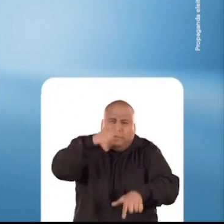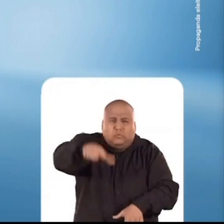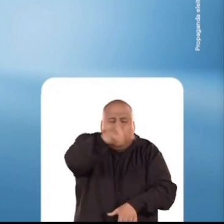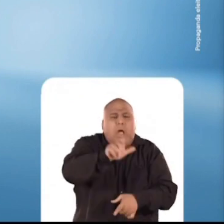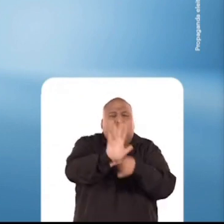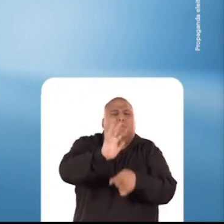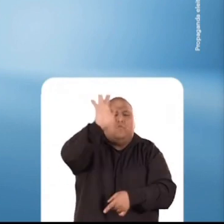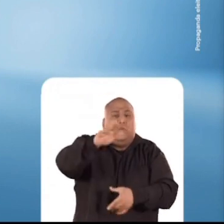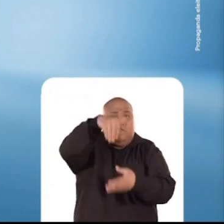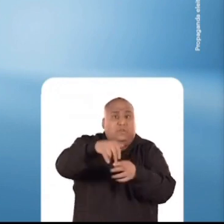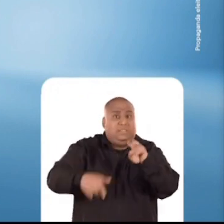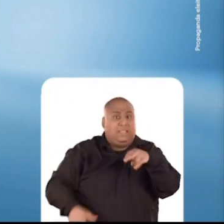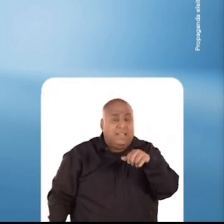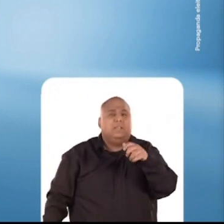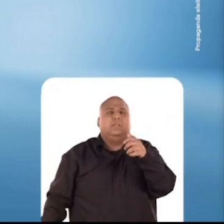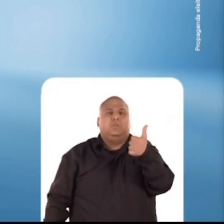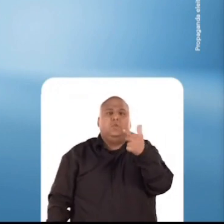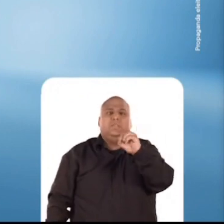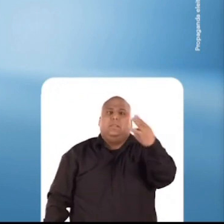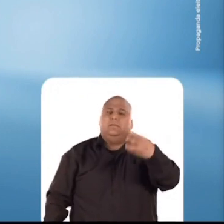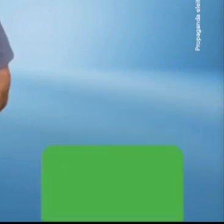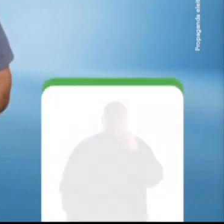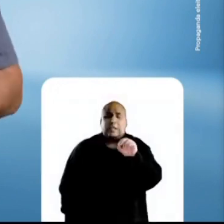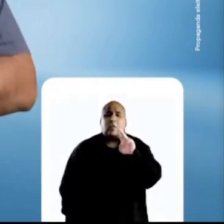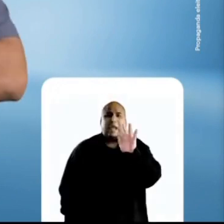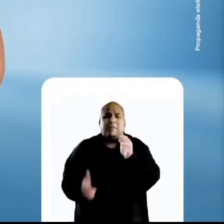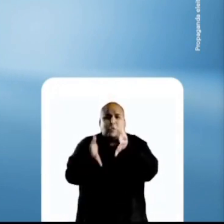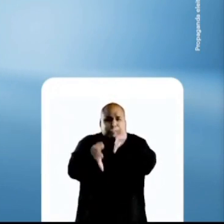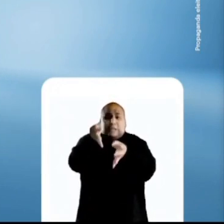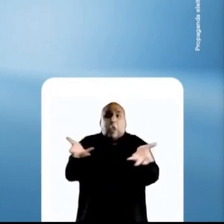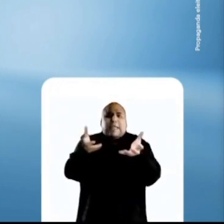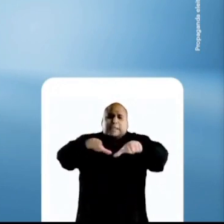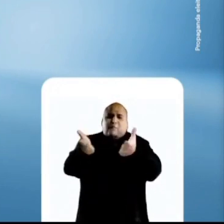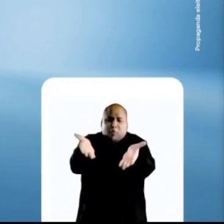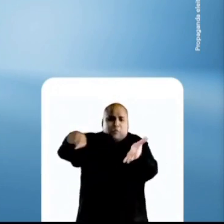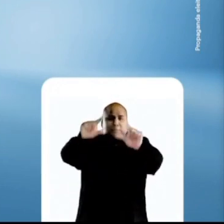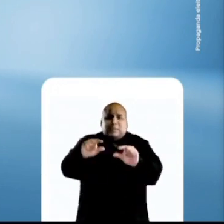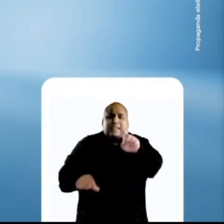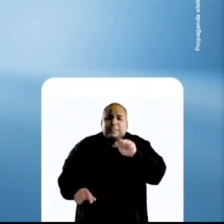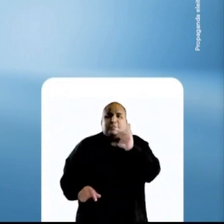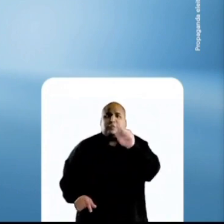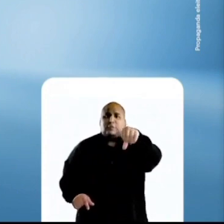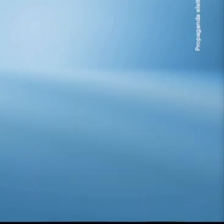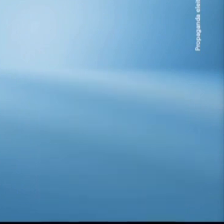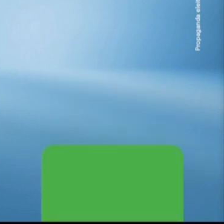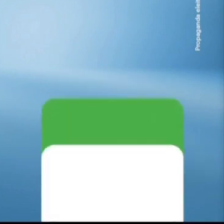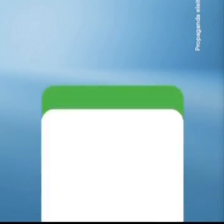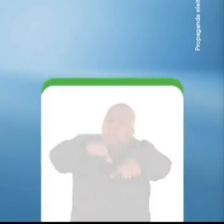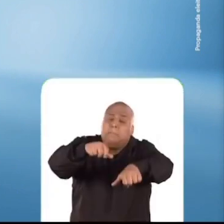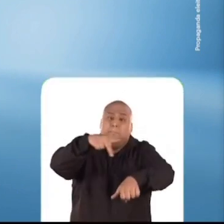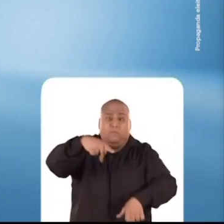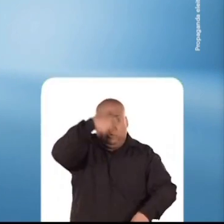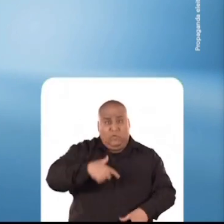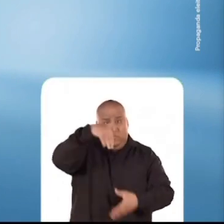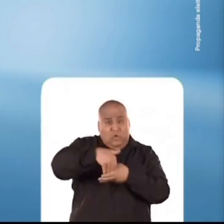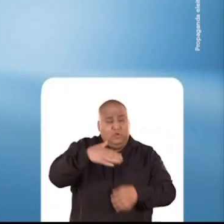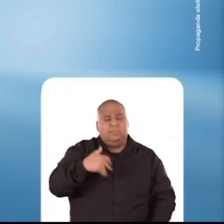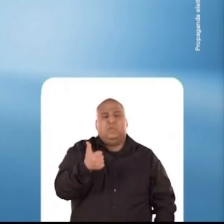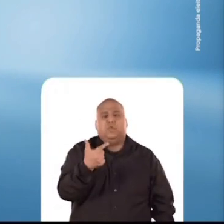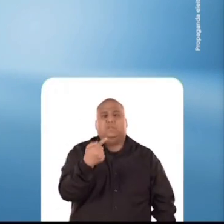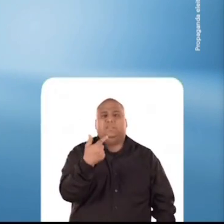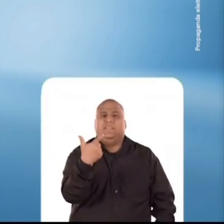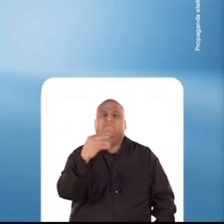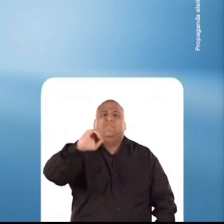edificando futuros. Vote Dani Rabelo, 12, 0, 13. Rafa Amadeu, 12, 7, 8, 9. Professor Rafael Purgato,